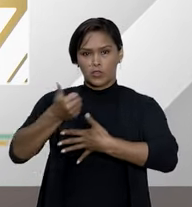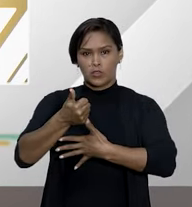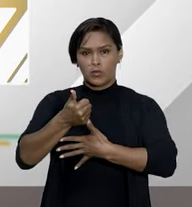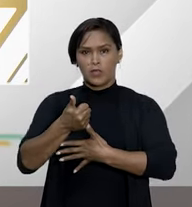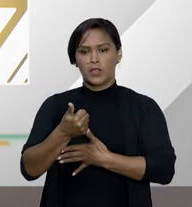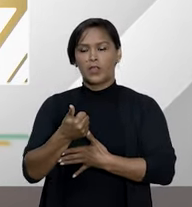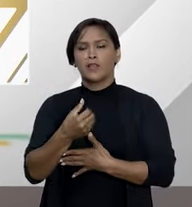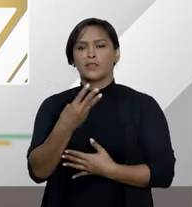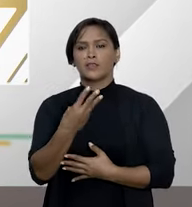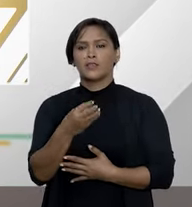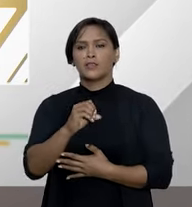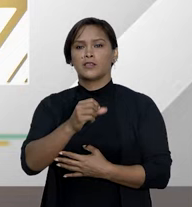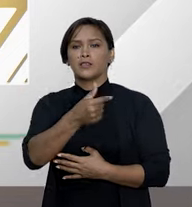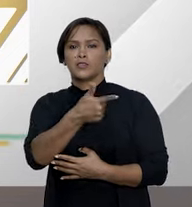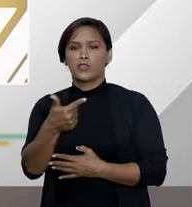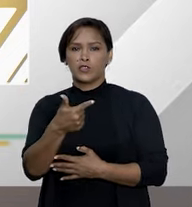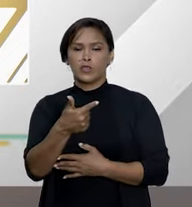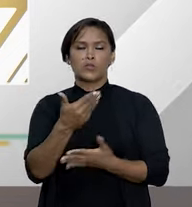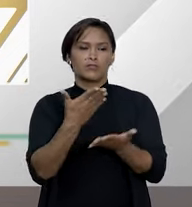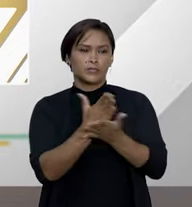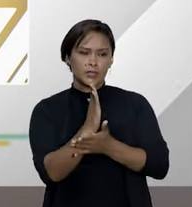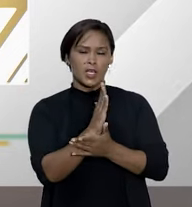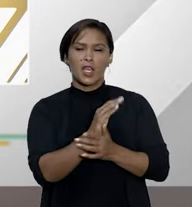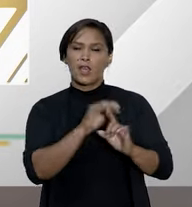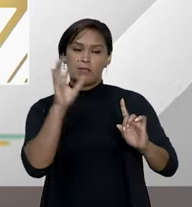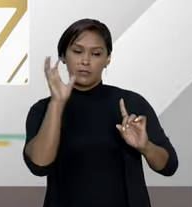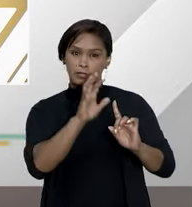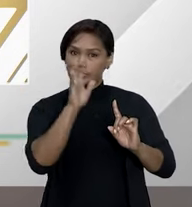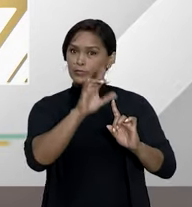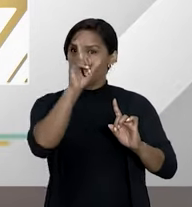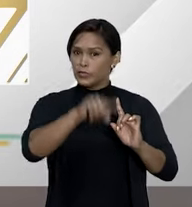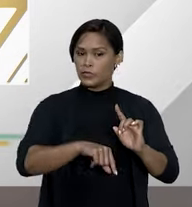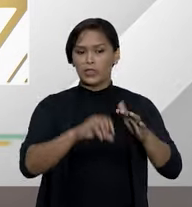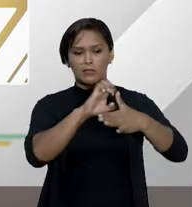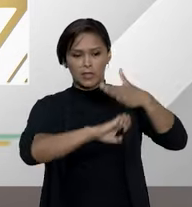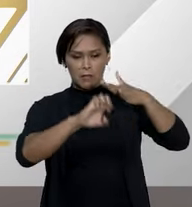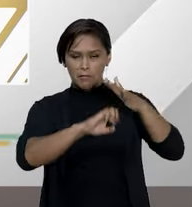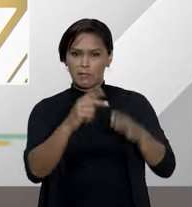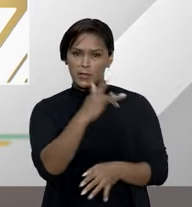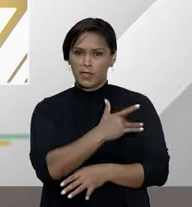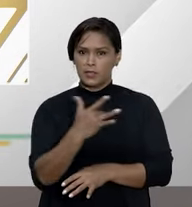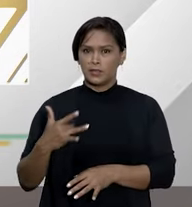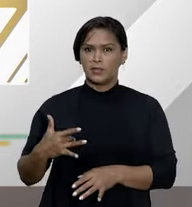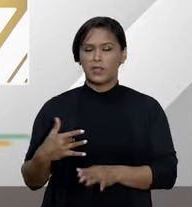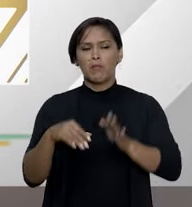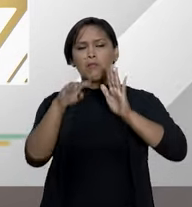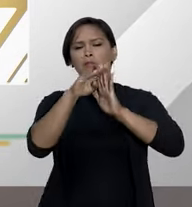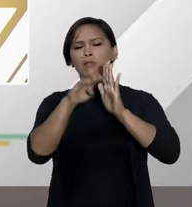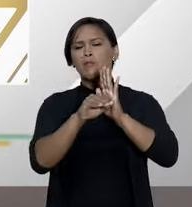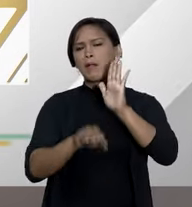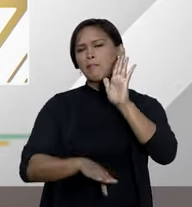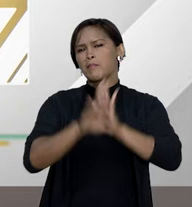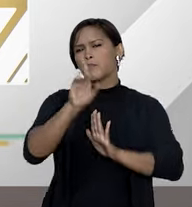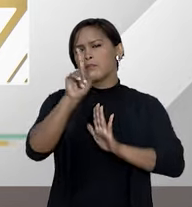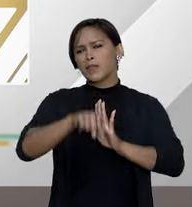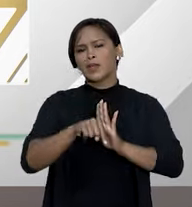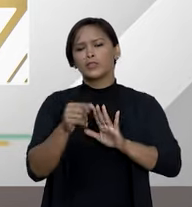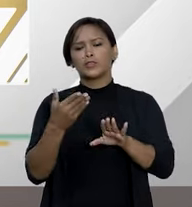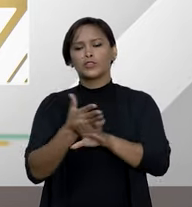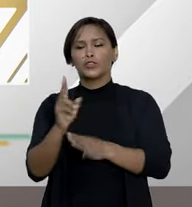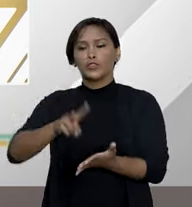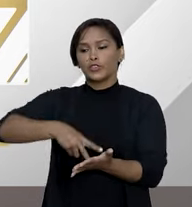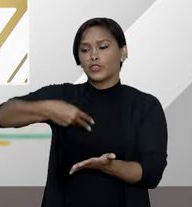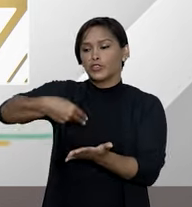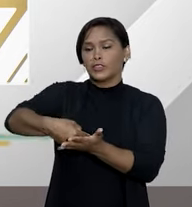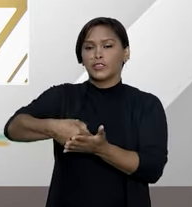a de número 302, que considera abusivo o fato de a operadora de saúde estipular um prazo máximo de internação